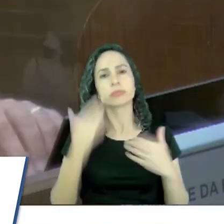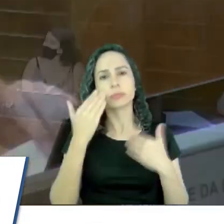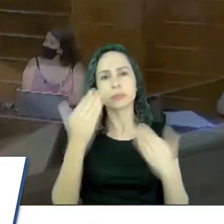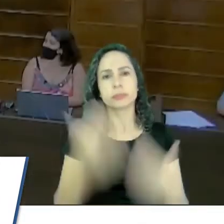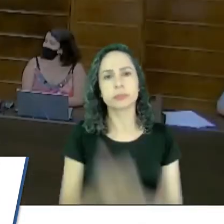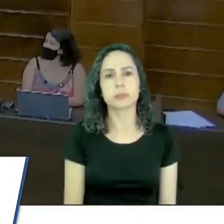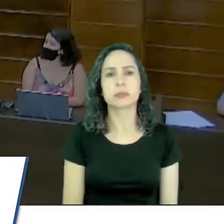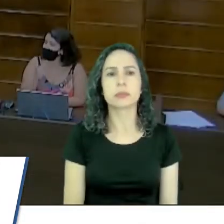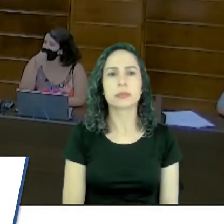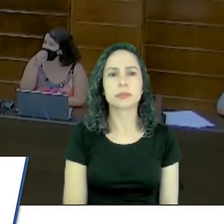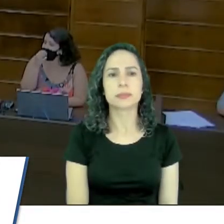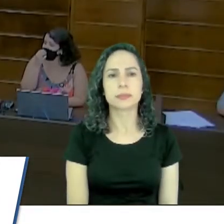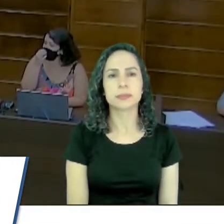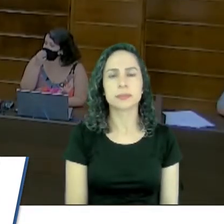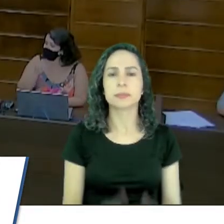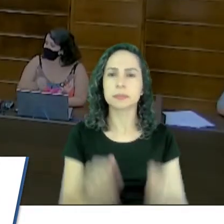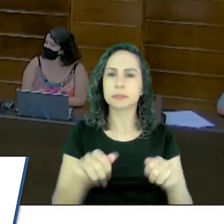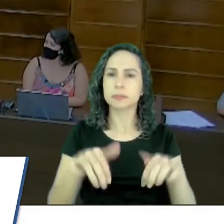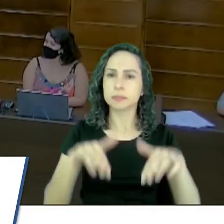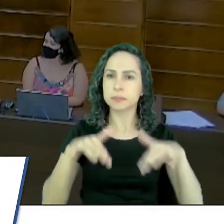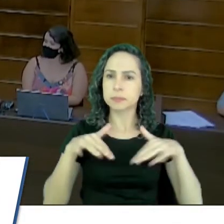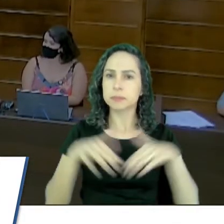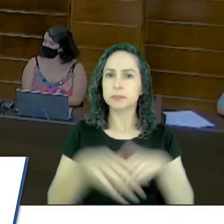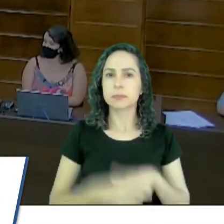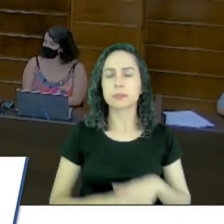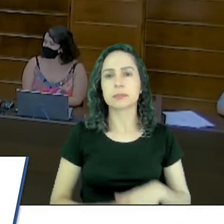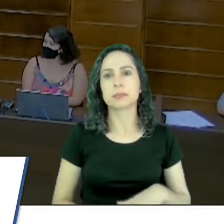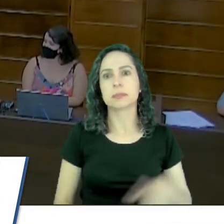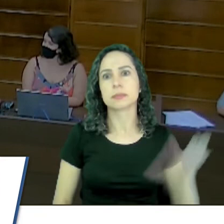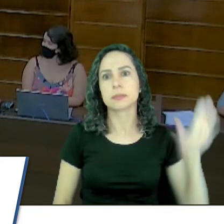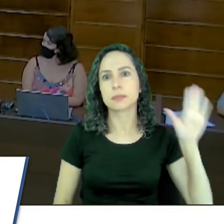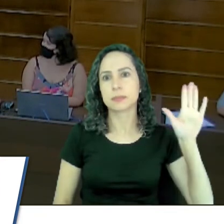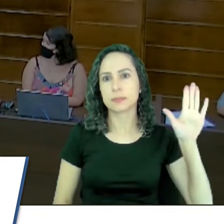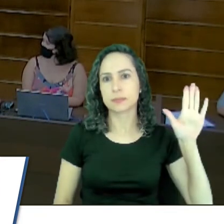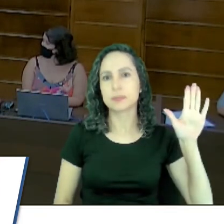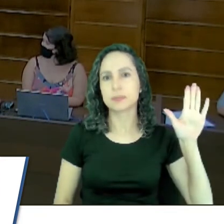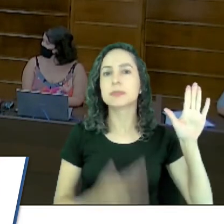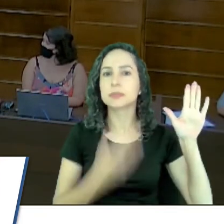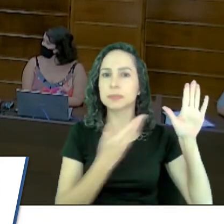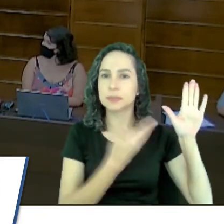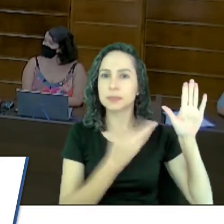Com a palavra, o plenário. Essa palavra, senhor presidente. Com a palavra, vereador Cacá.